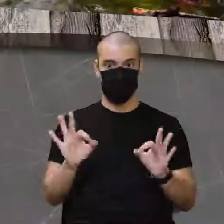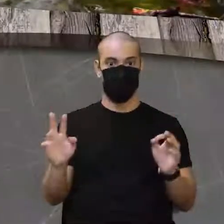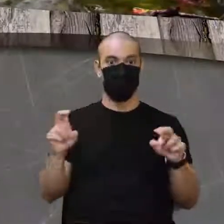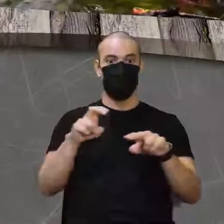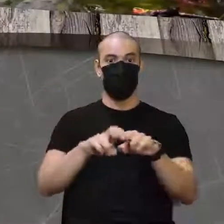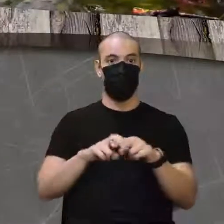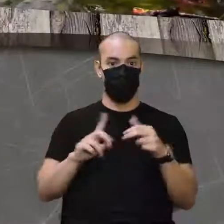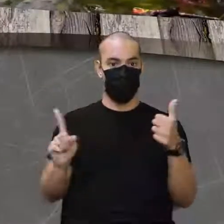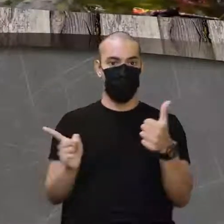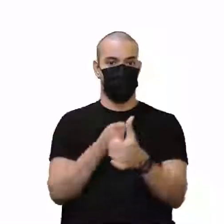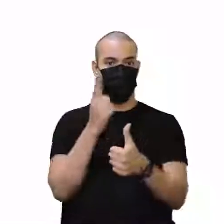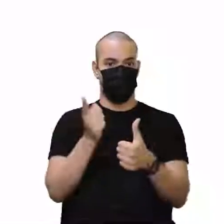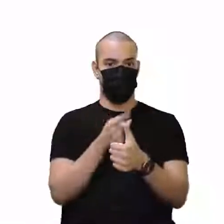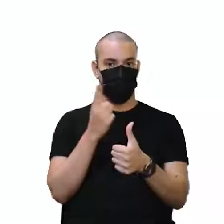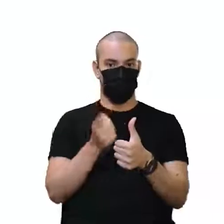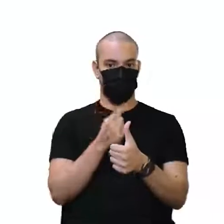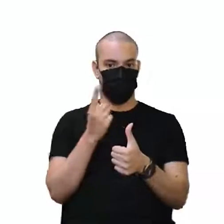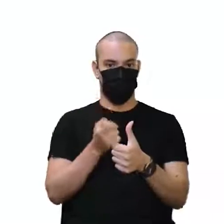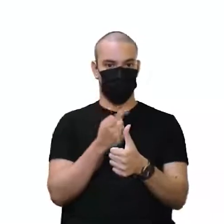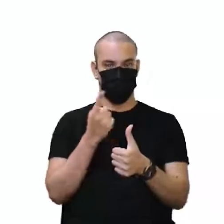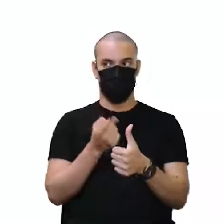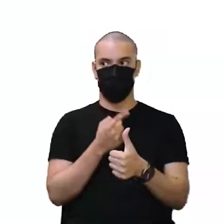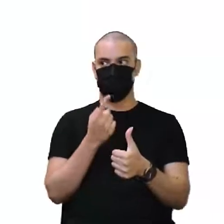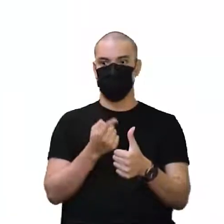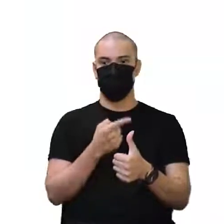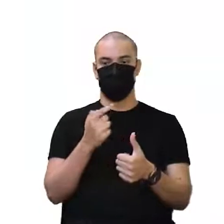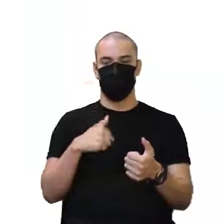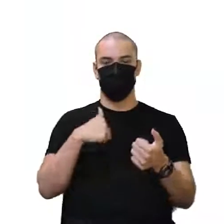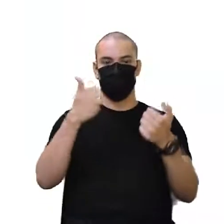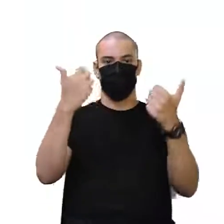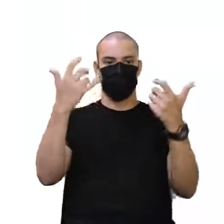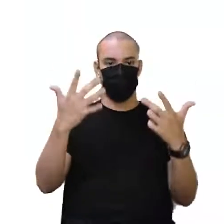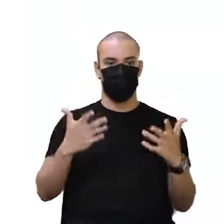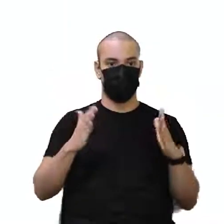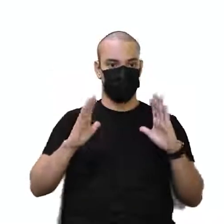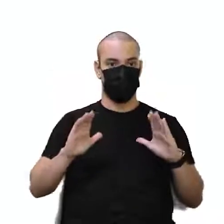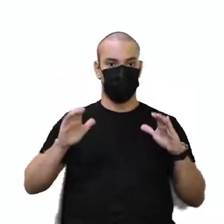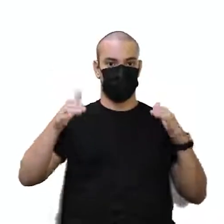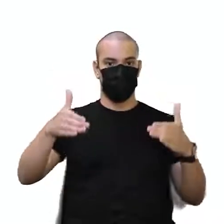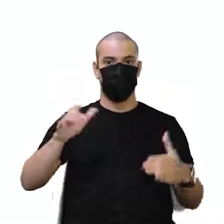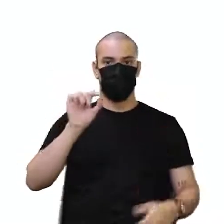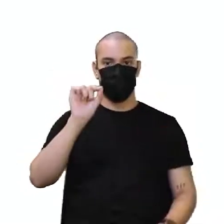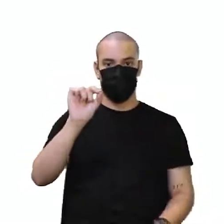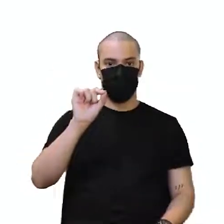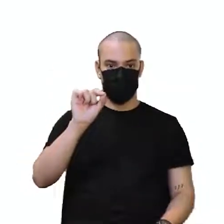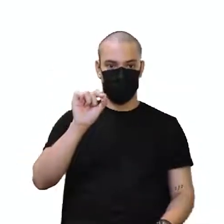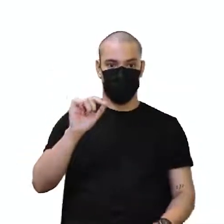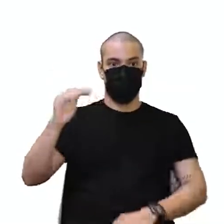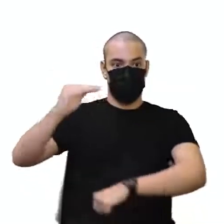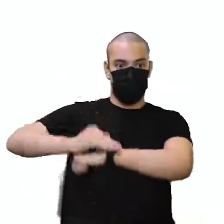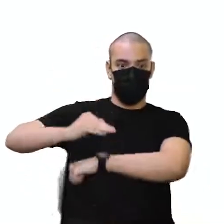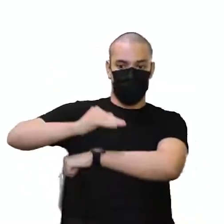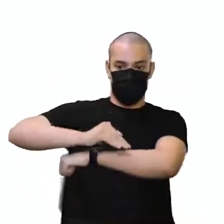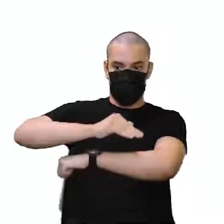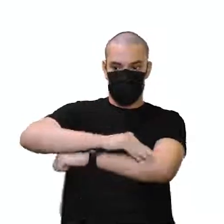primeiro, o Newport, ele tava ali, ele foi aquele que focou na questão das rãs. Ele